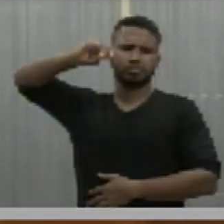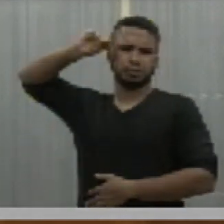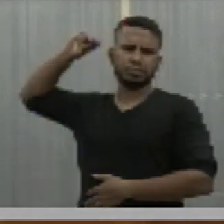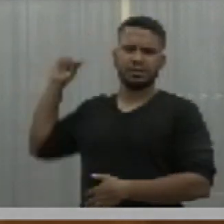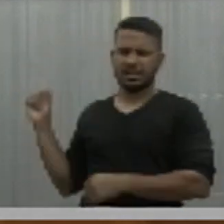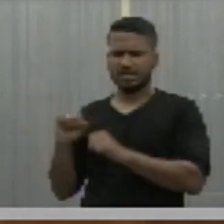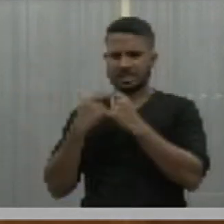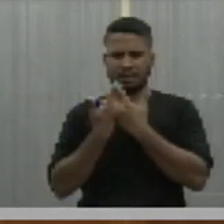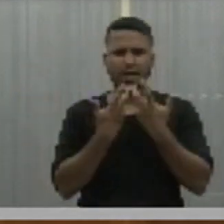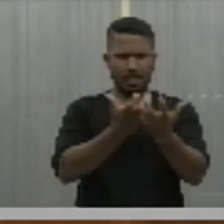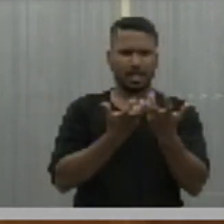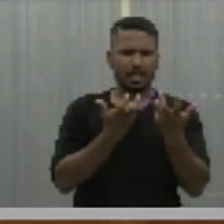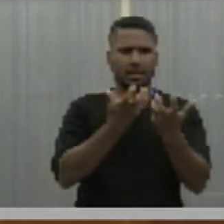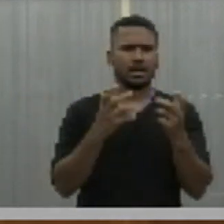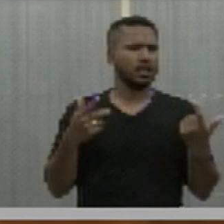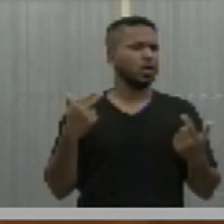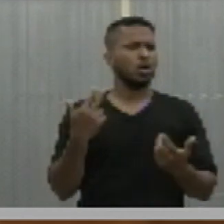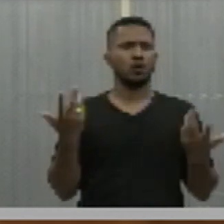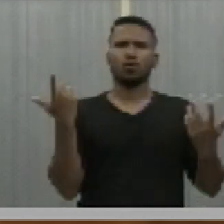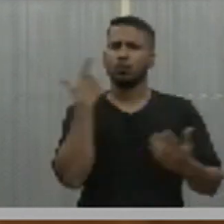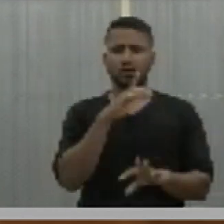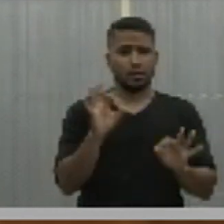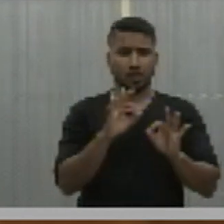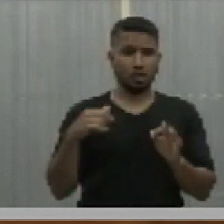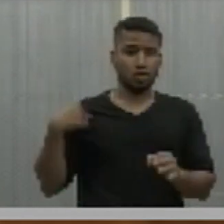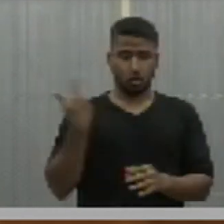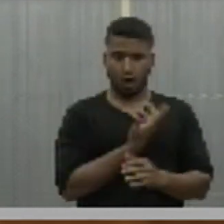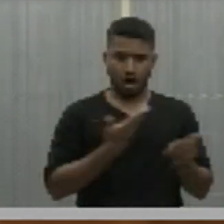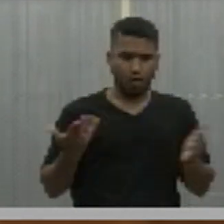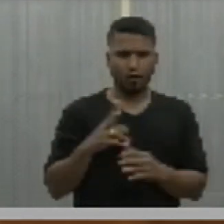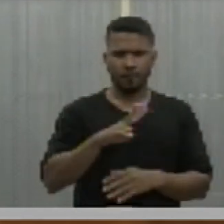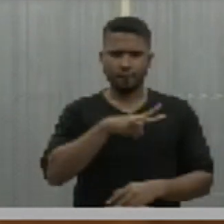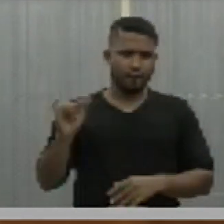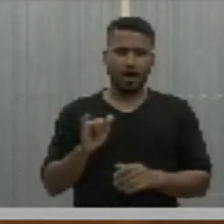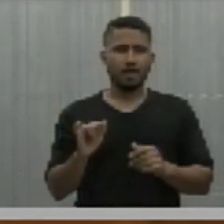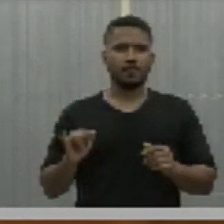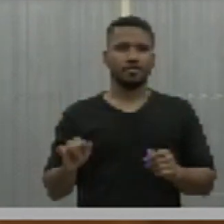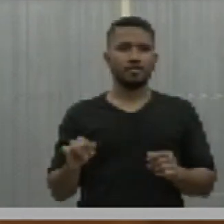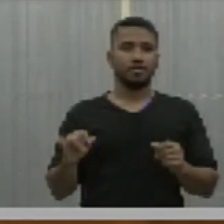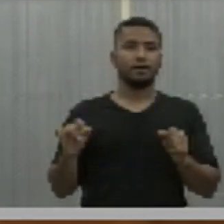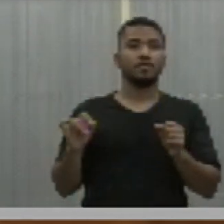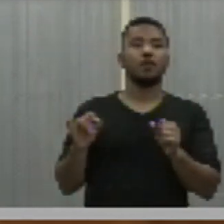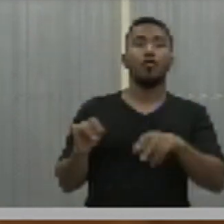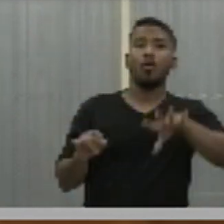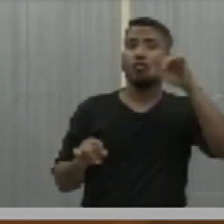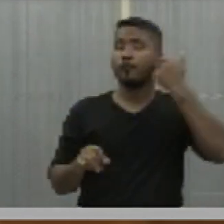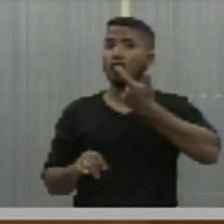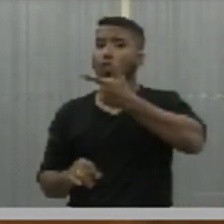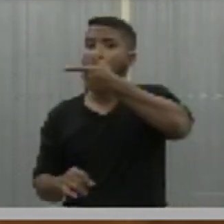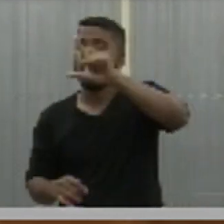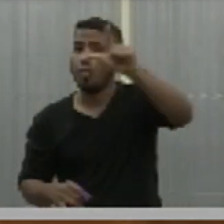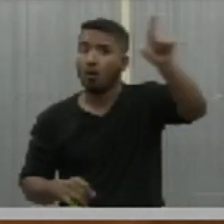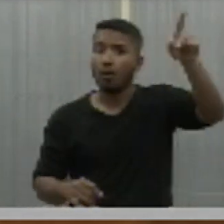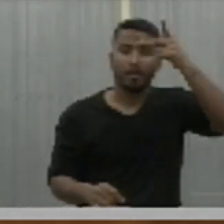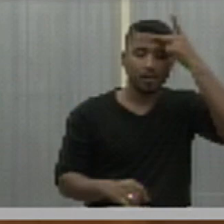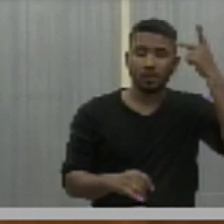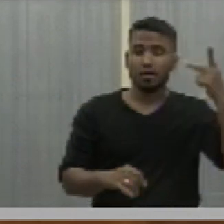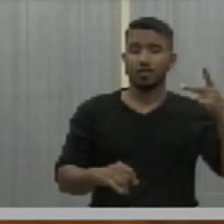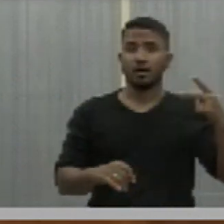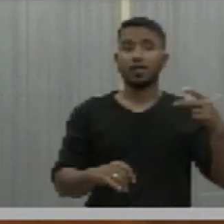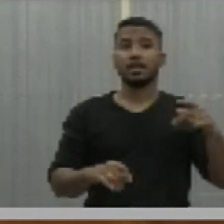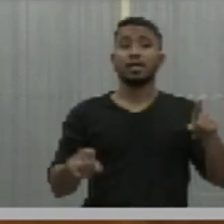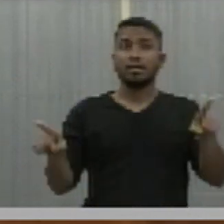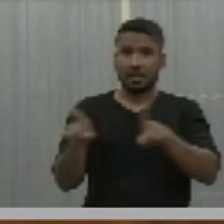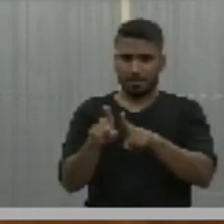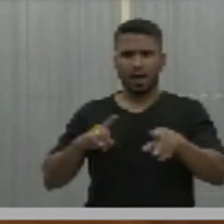conseguia, e a gente agora vai entrar em um outro momento para ouvir vários outros depoentes. e vai chegar a